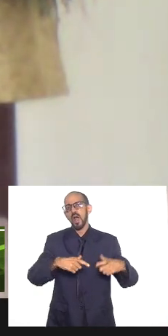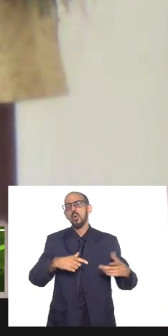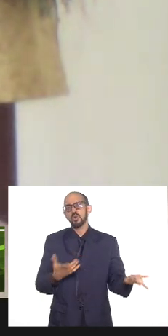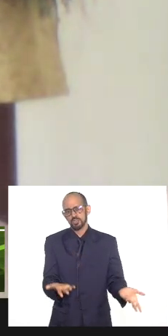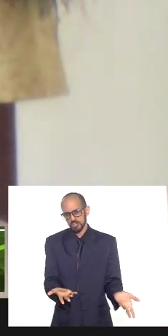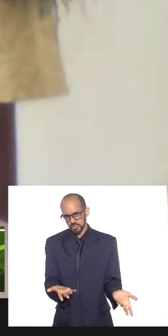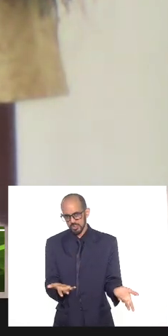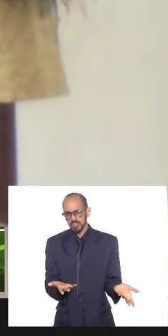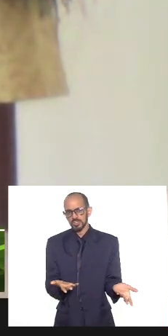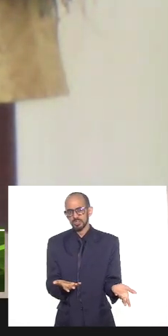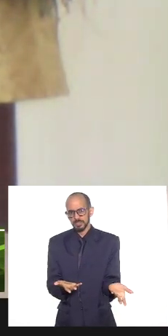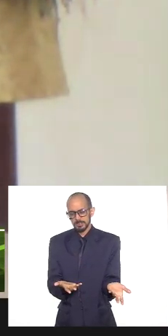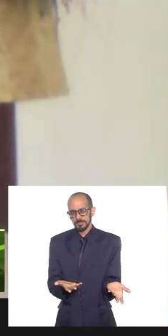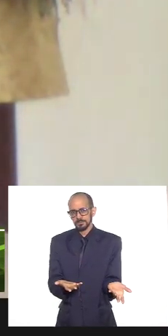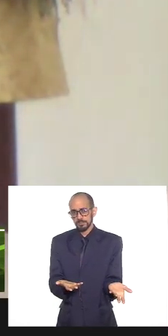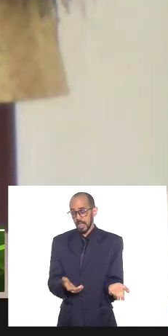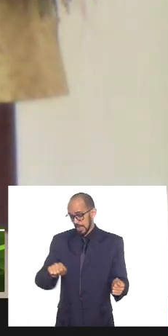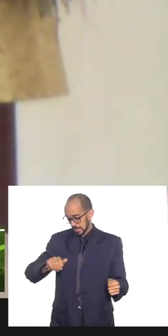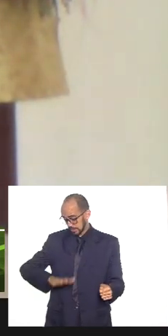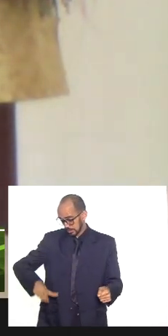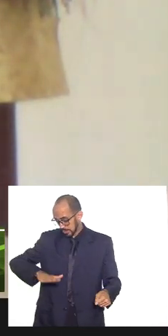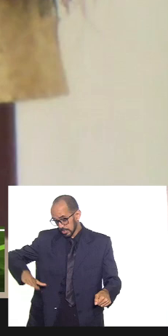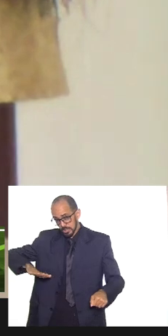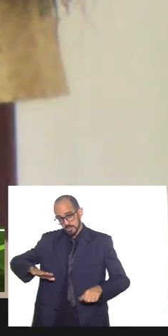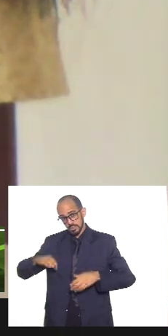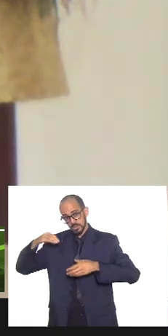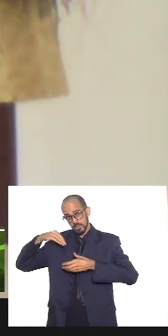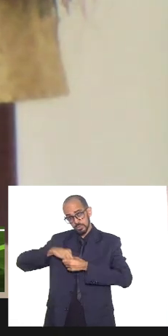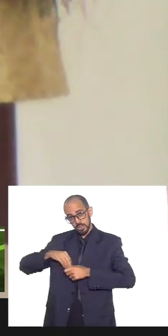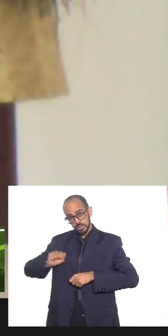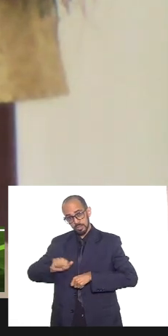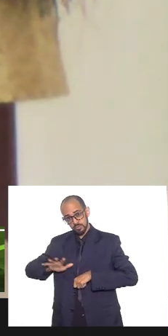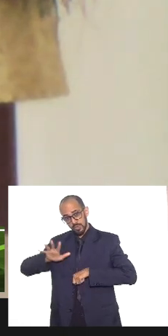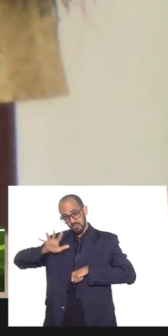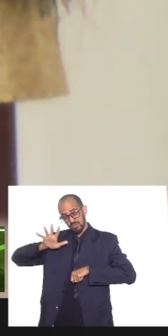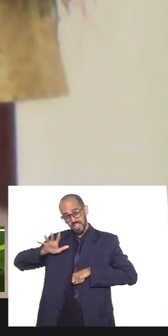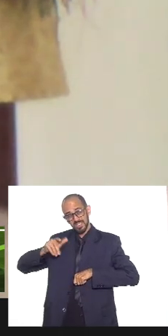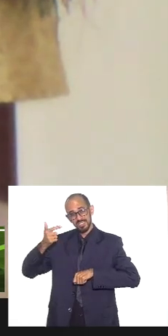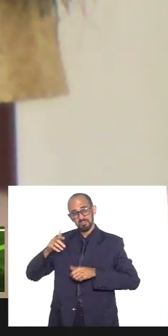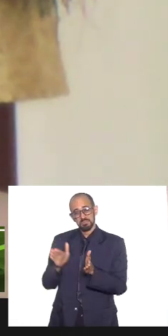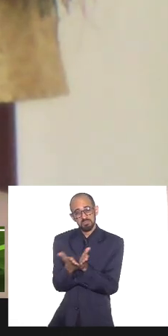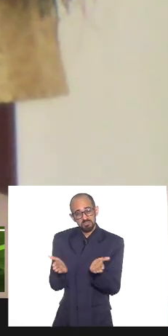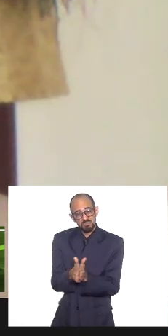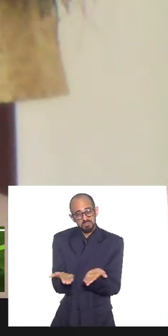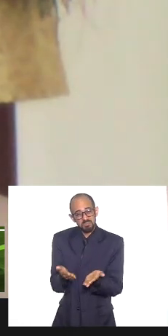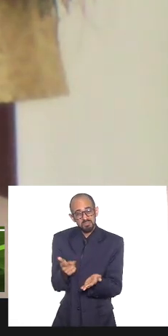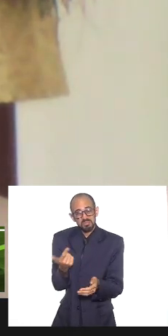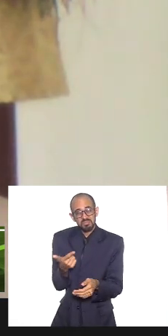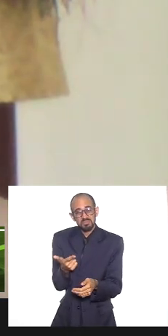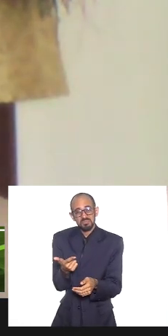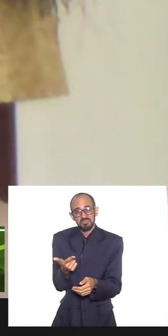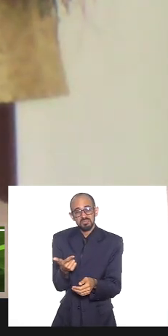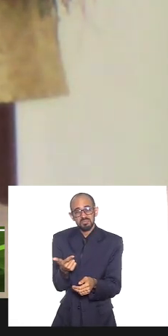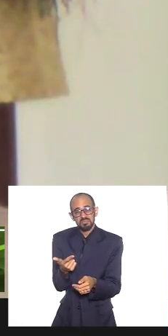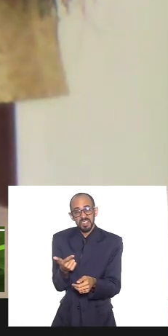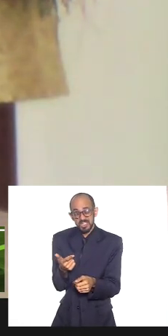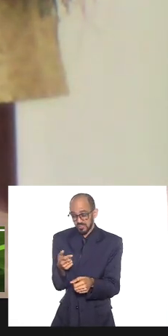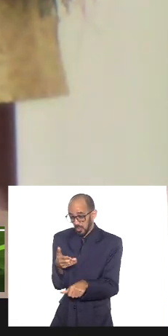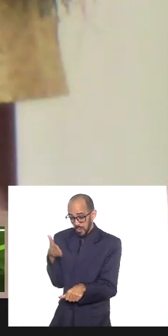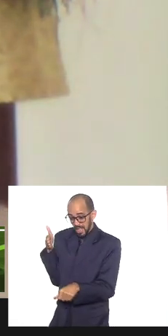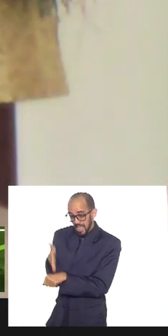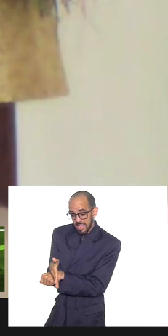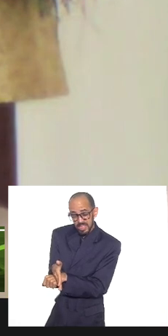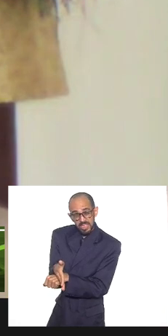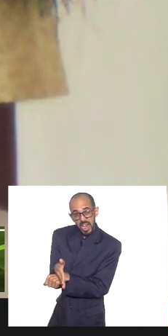meninos que estão aí nas favelas desprevilegiadamente e que vai atacar os terreiros, eles são